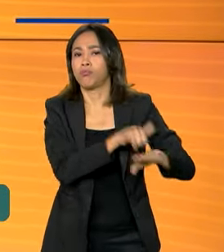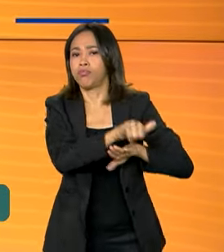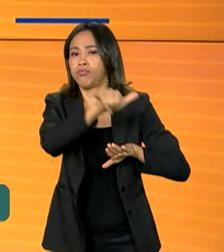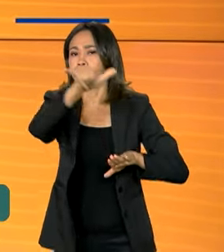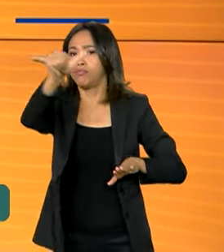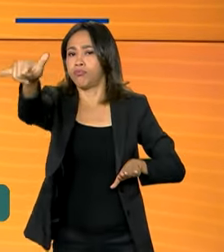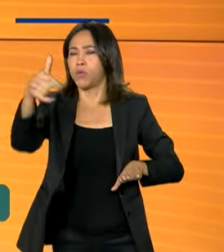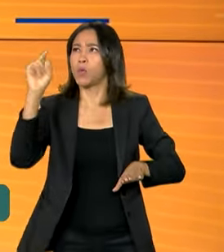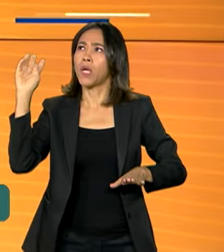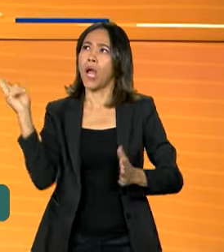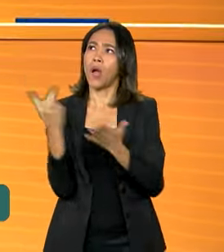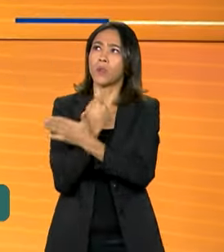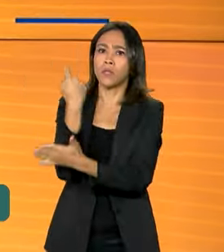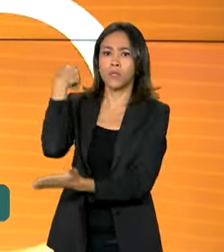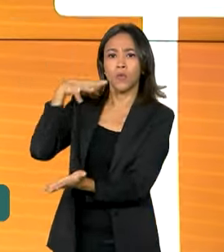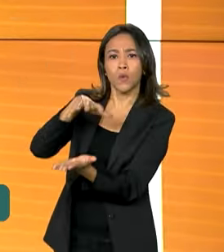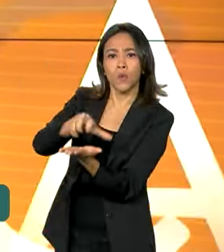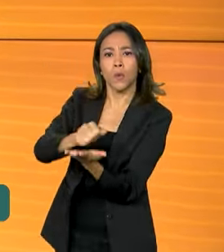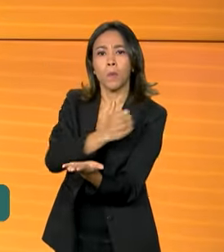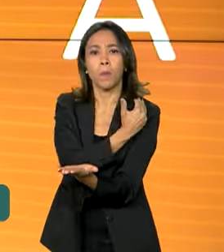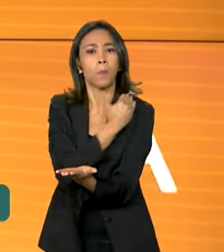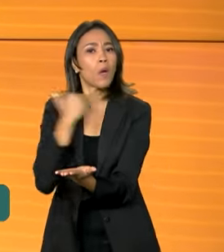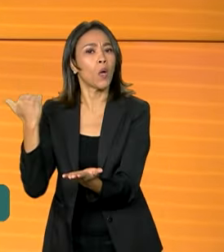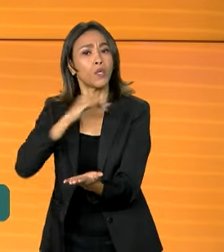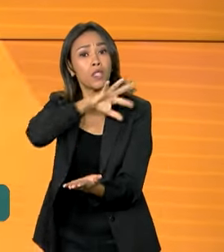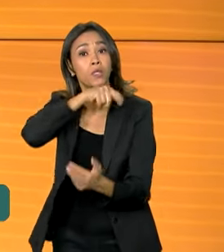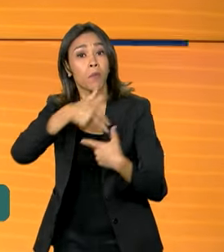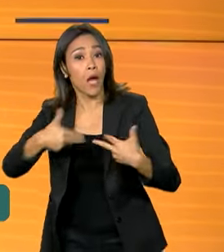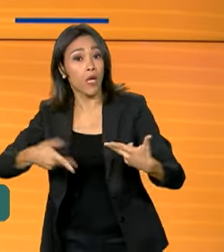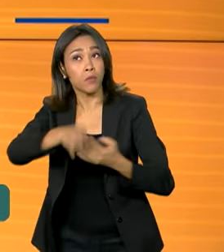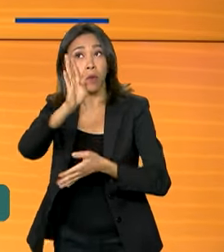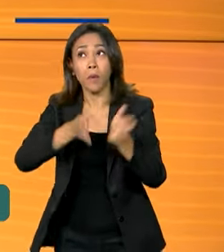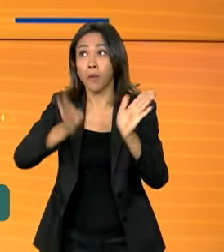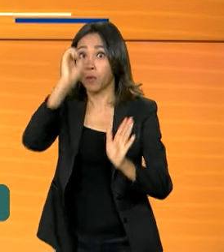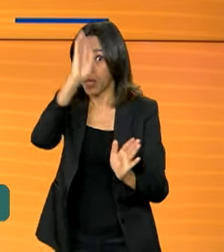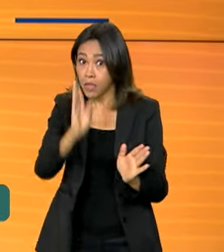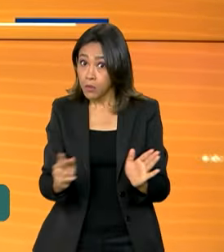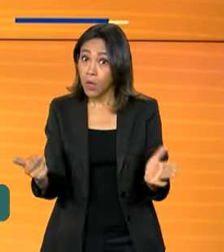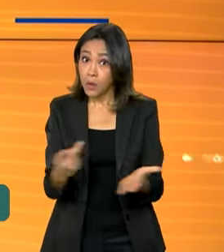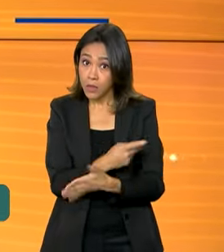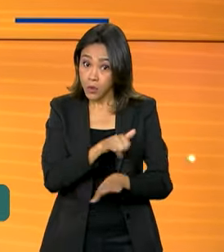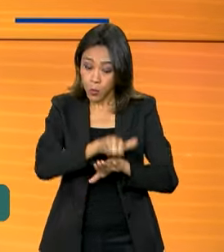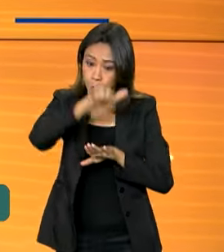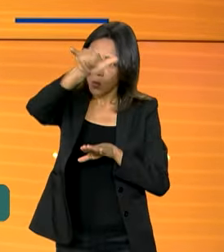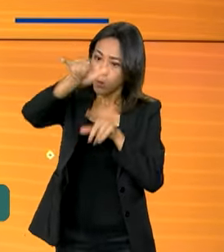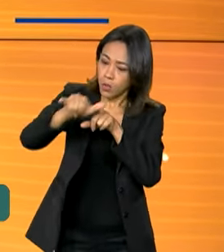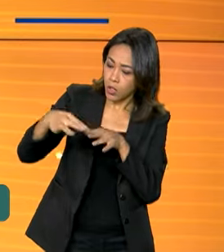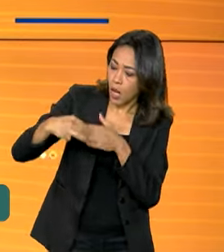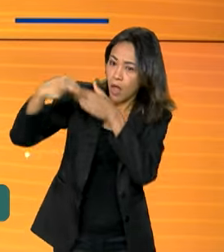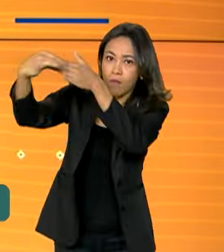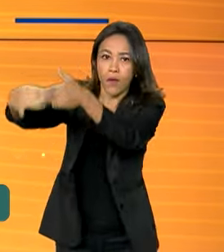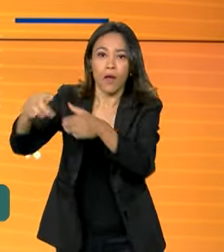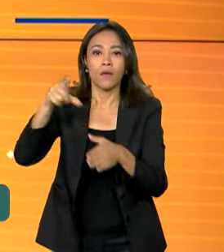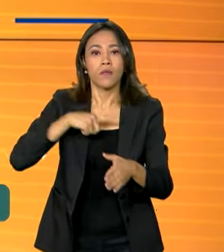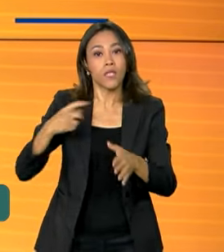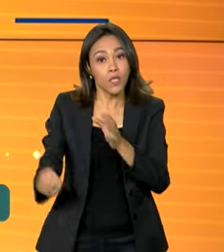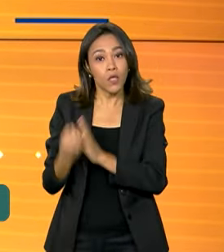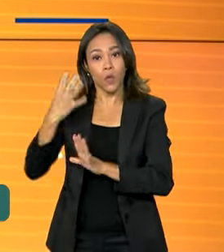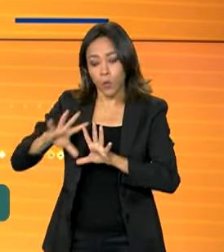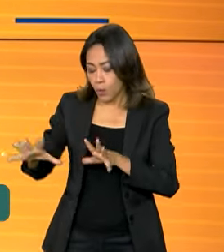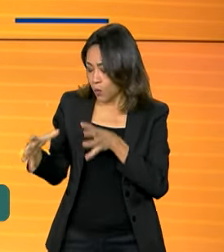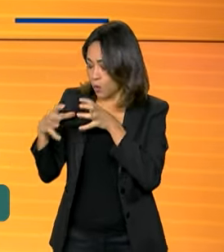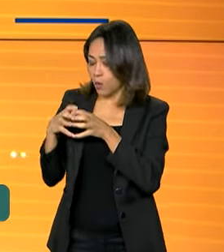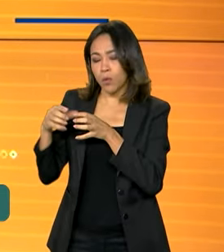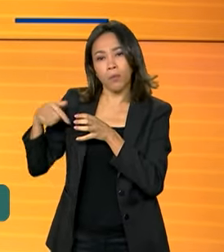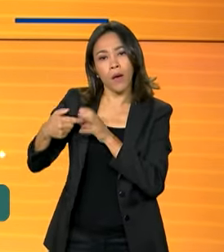registro de mortes de animais durante essas viagens pelo país, o governo federal anunciou a criação de uma comissão para apresentar